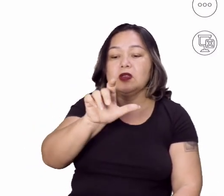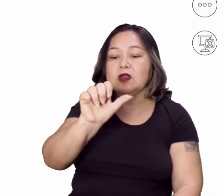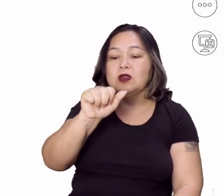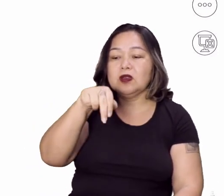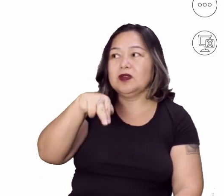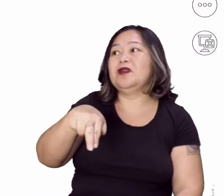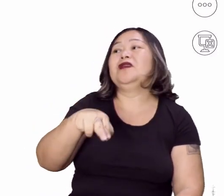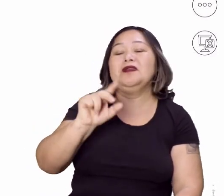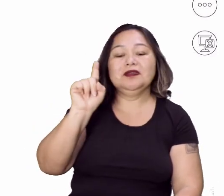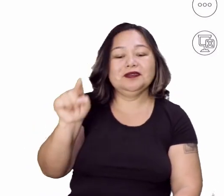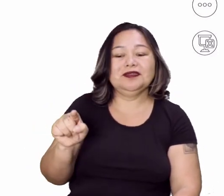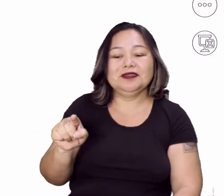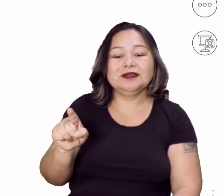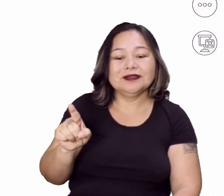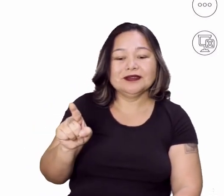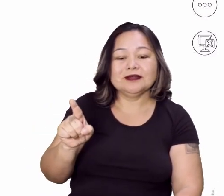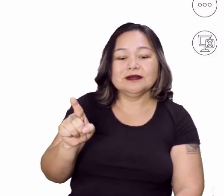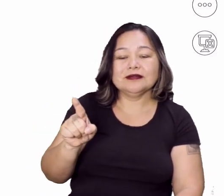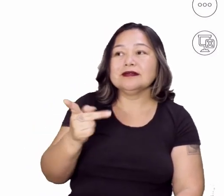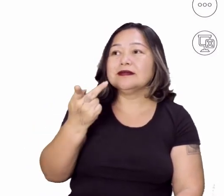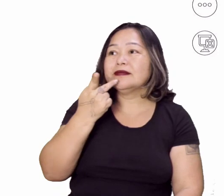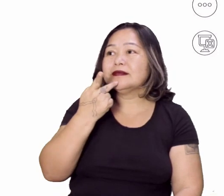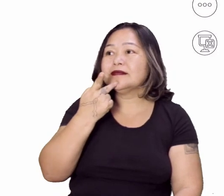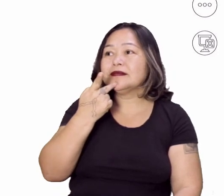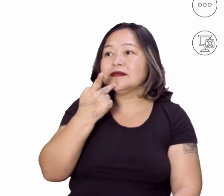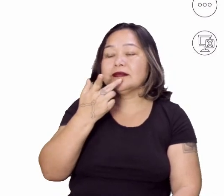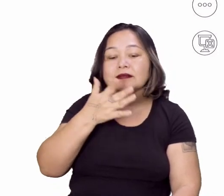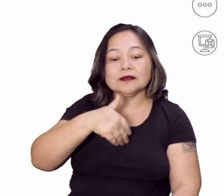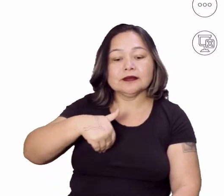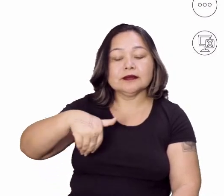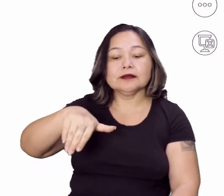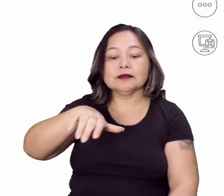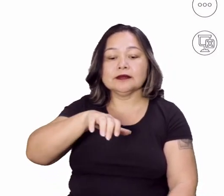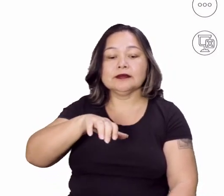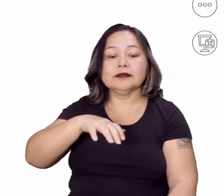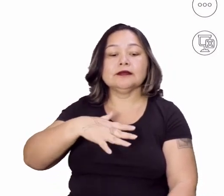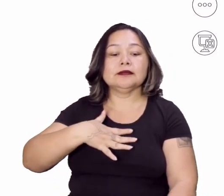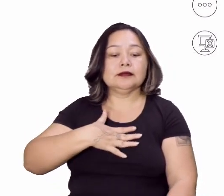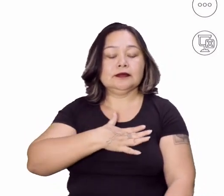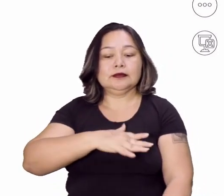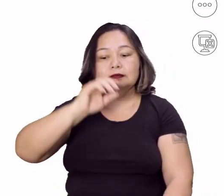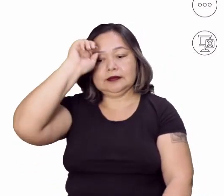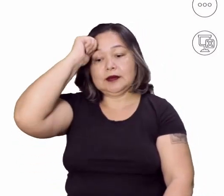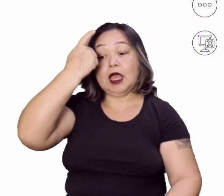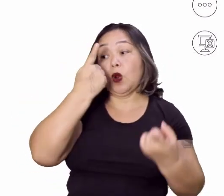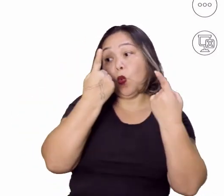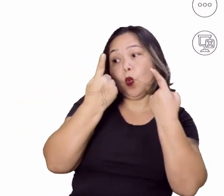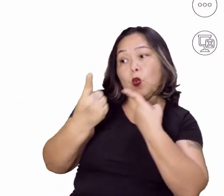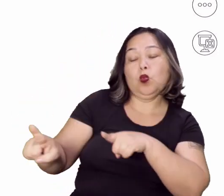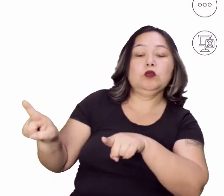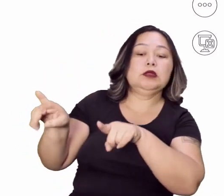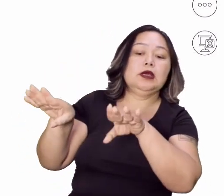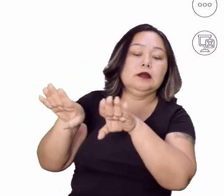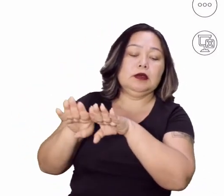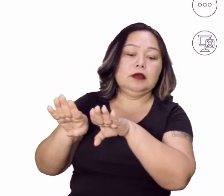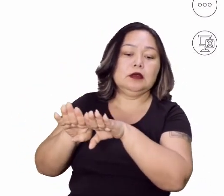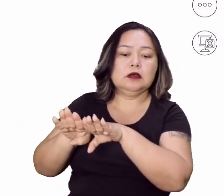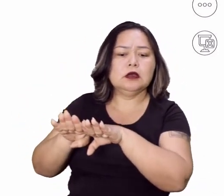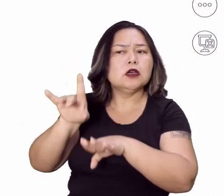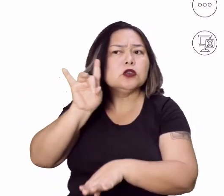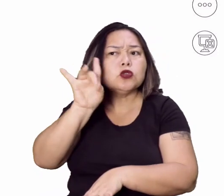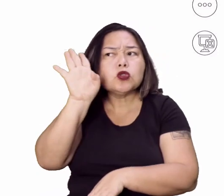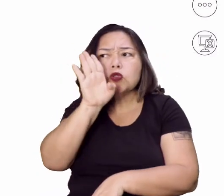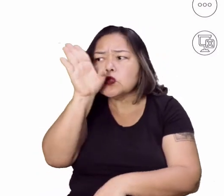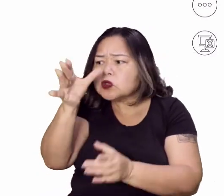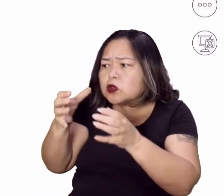meu Deus, como é difícil falar. Eles estavam falando exatamente porque os Panteras Negras eram contra também. Mas será que era